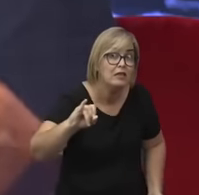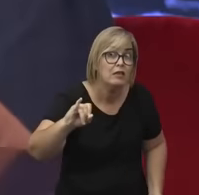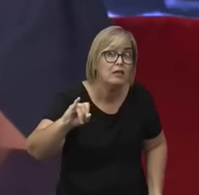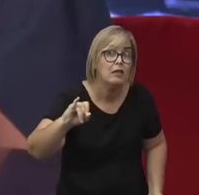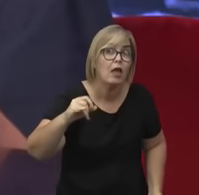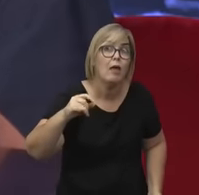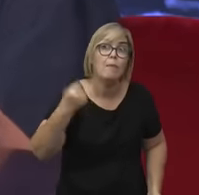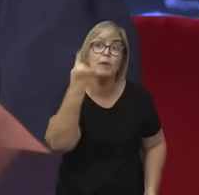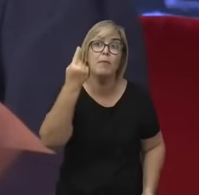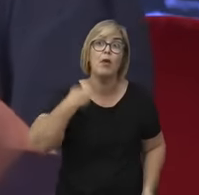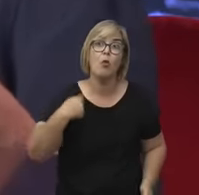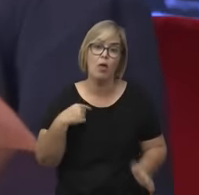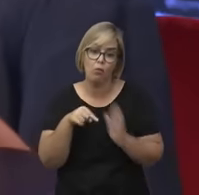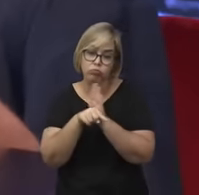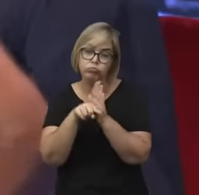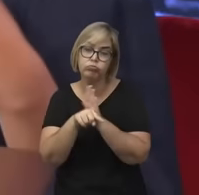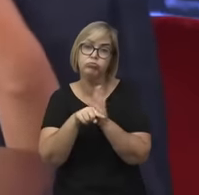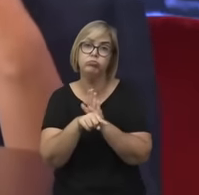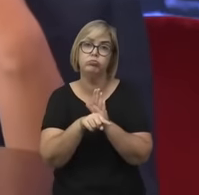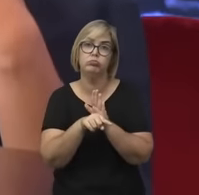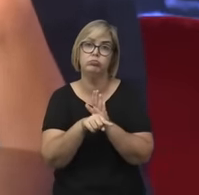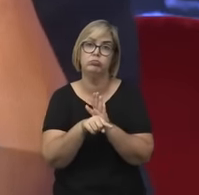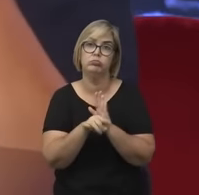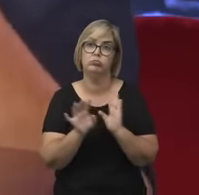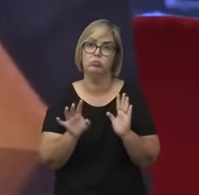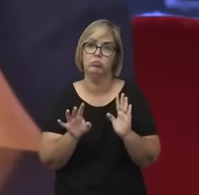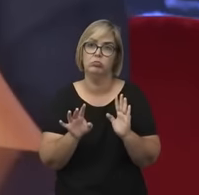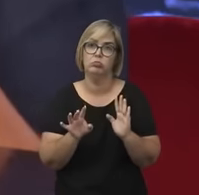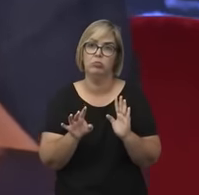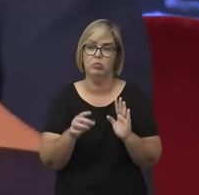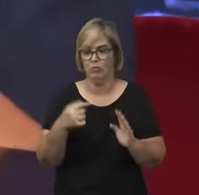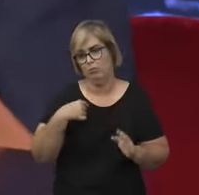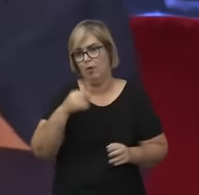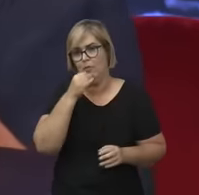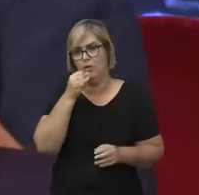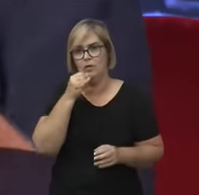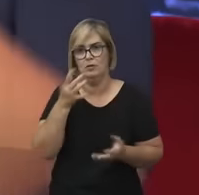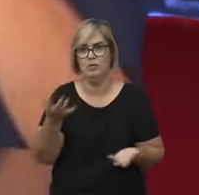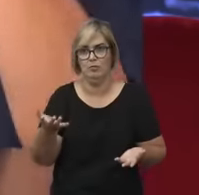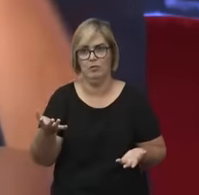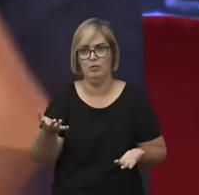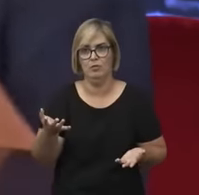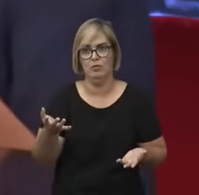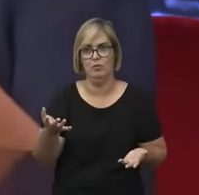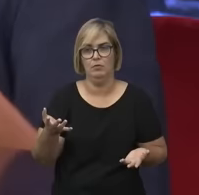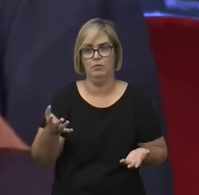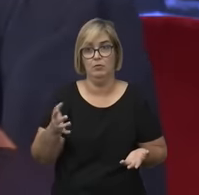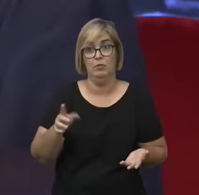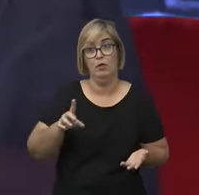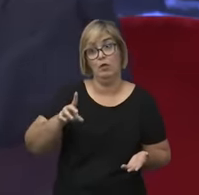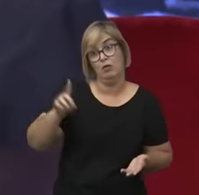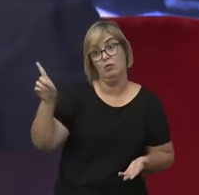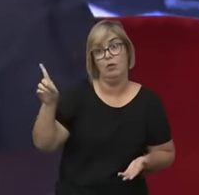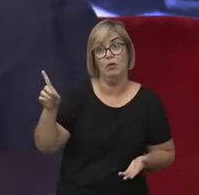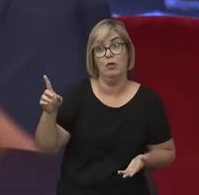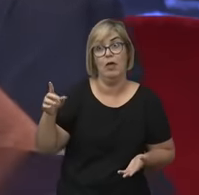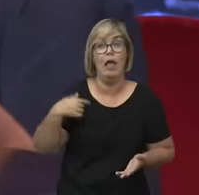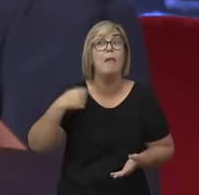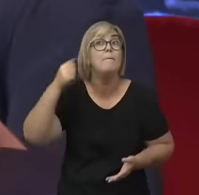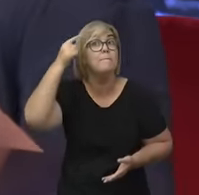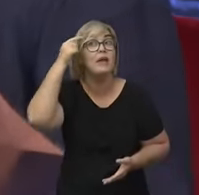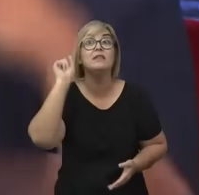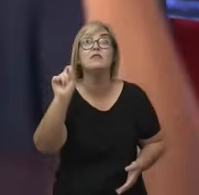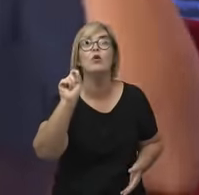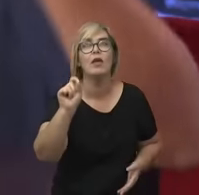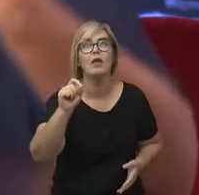investigação racional, né? Então, eu recebi, né? O Descartes, eu recebi, Descartes, né? A ideia é essa, né? Que a gente se